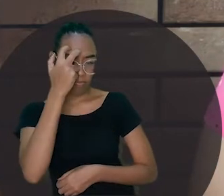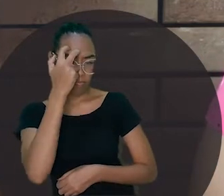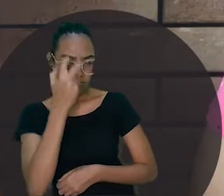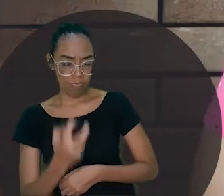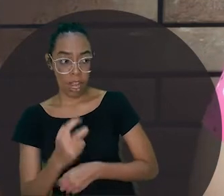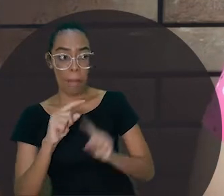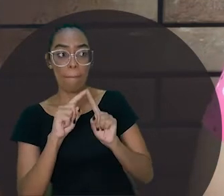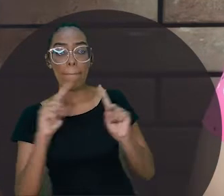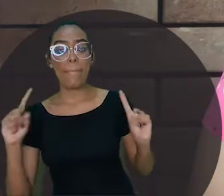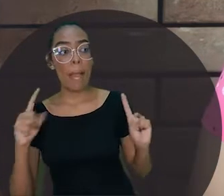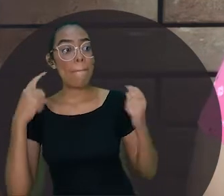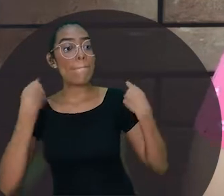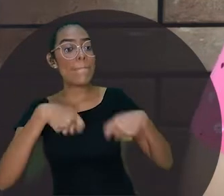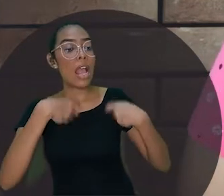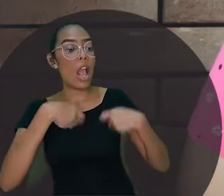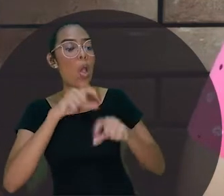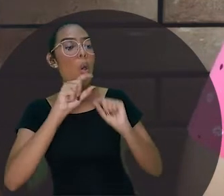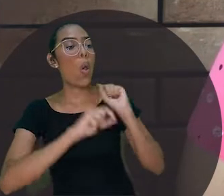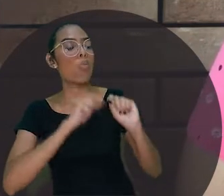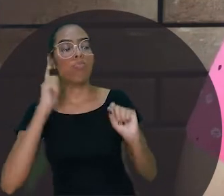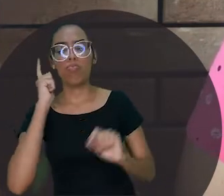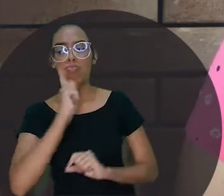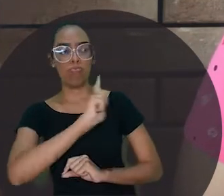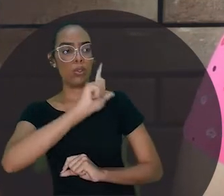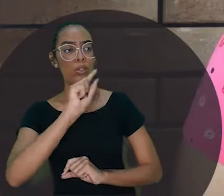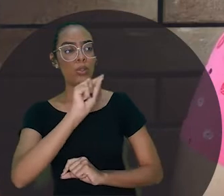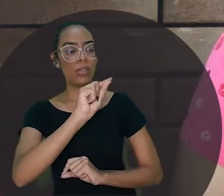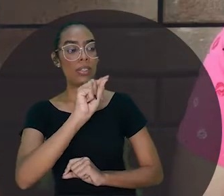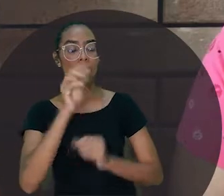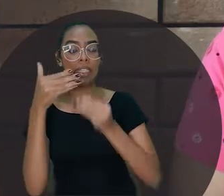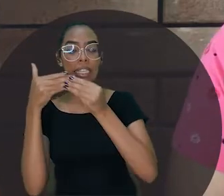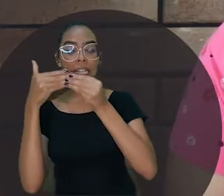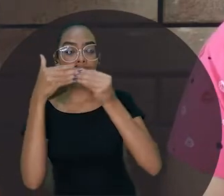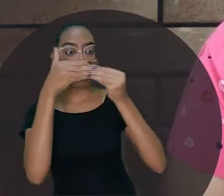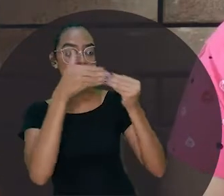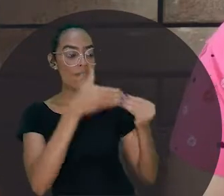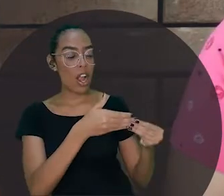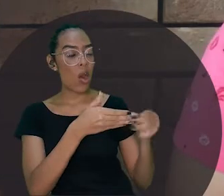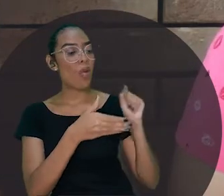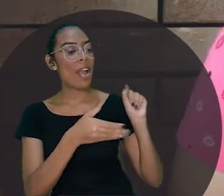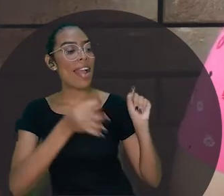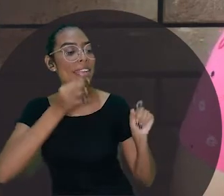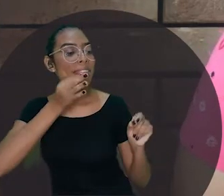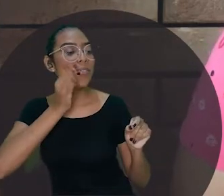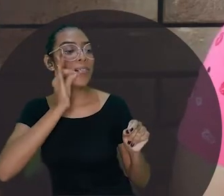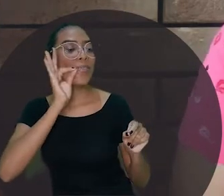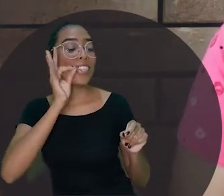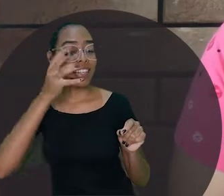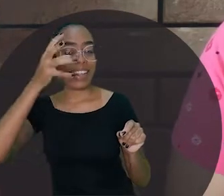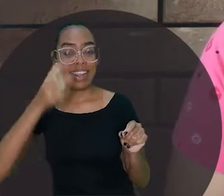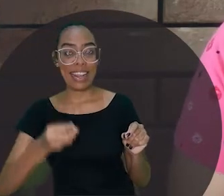-lhe um pouco mais de sabedoria Se ele conseguisse levar até ele uma xícara